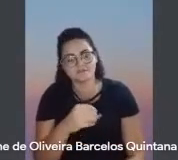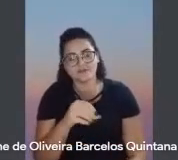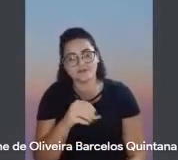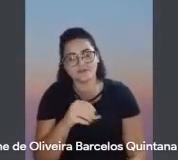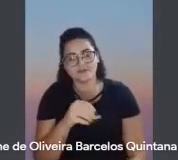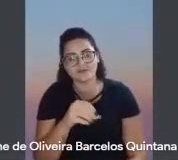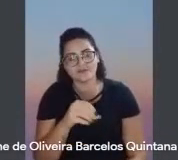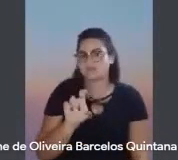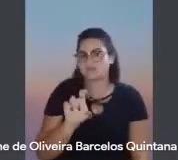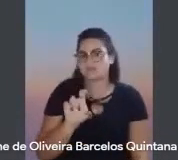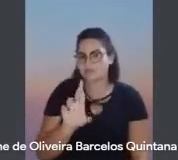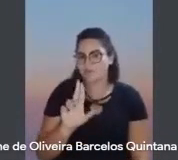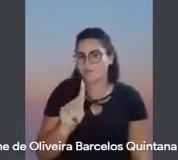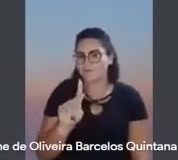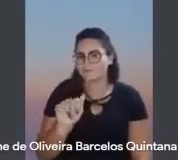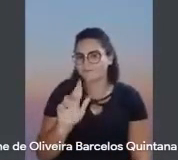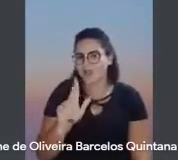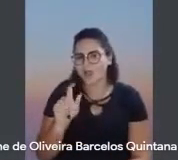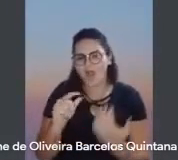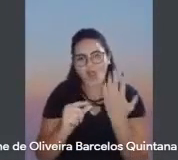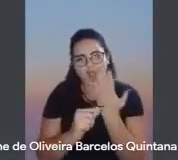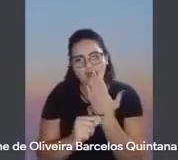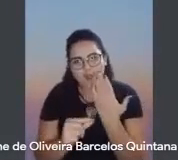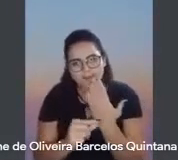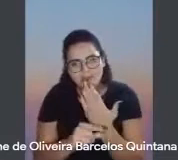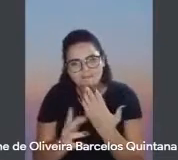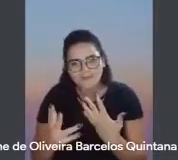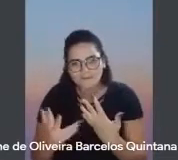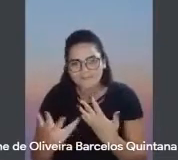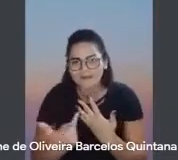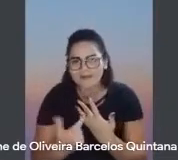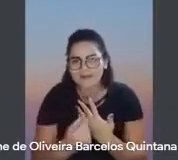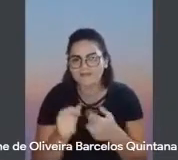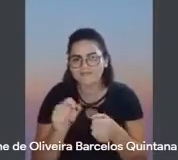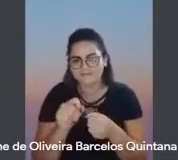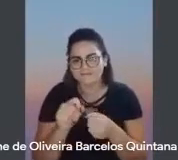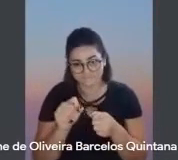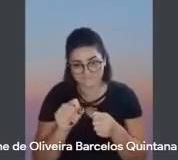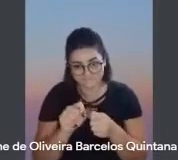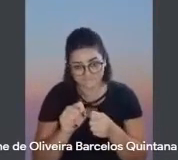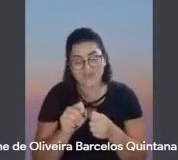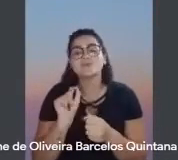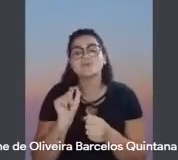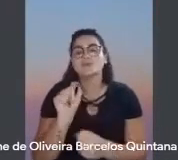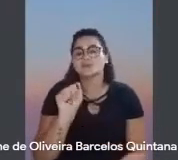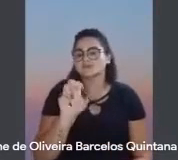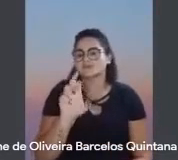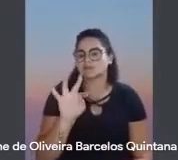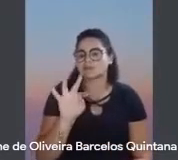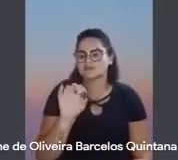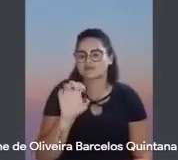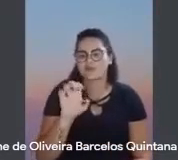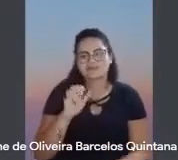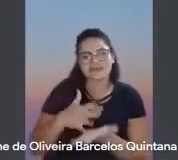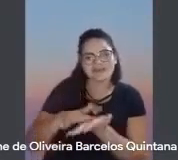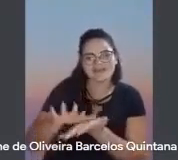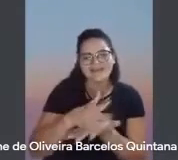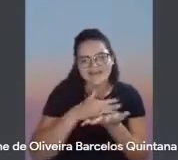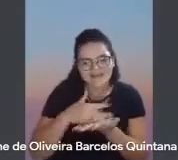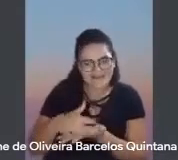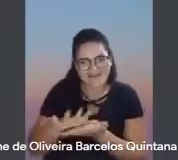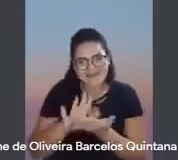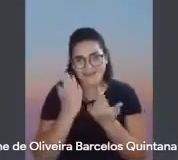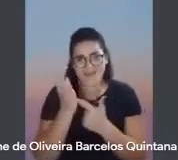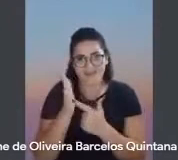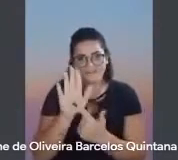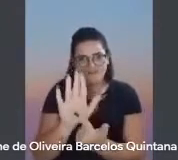aquele compositor maravilhoso que fez os sertões em samba-enredo e que faleceu agora há pouco